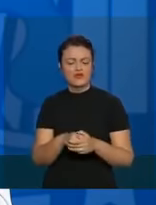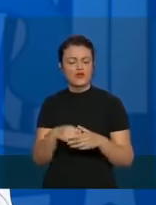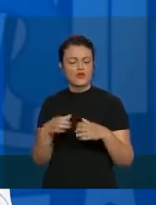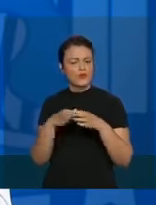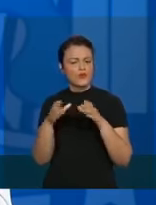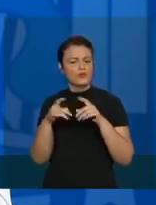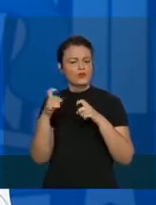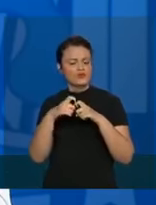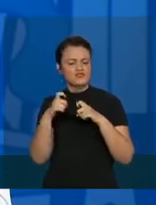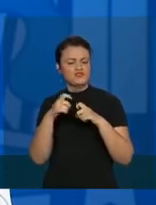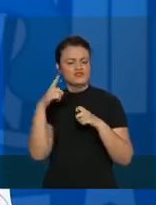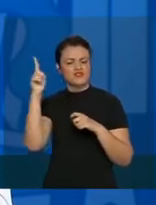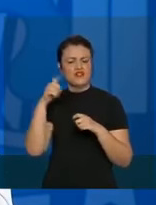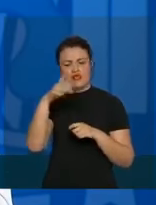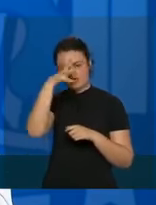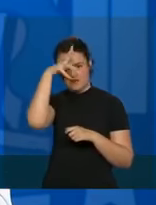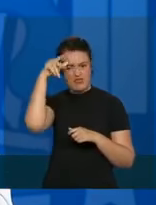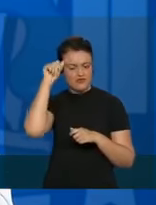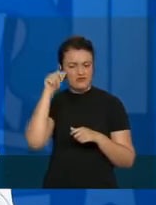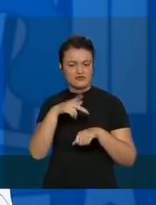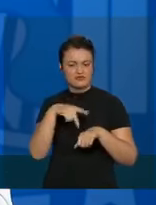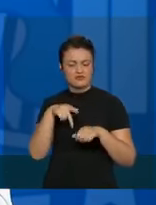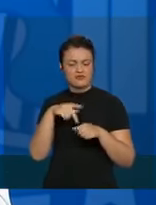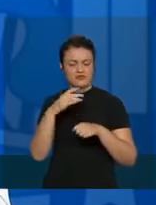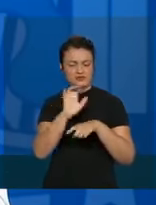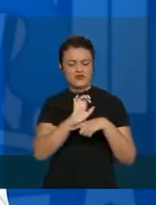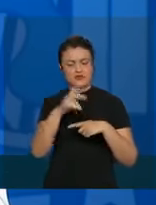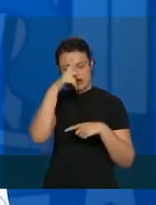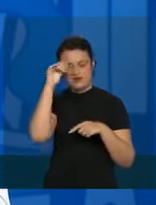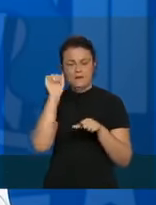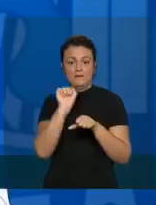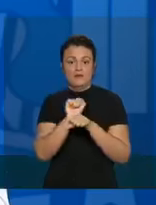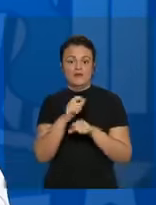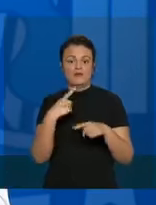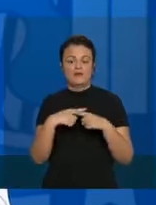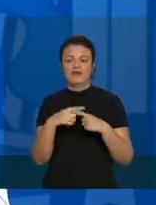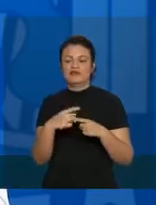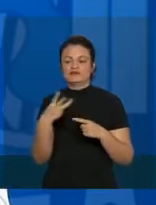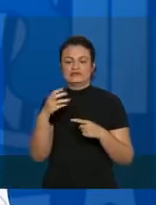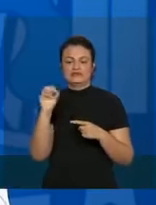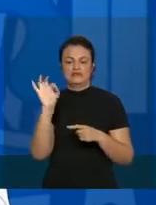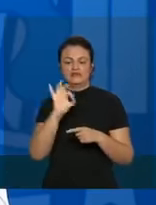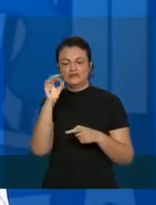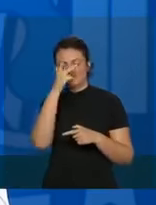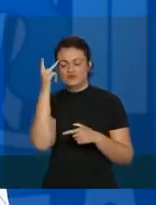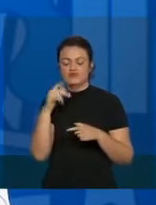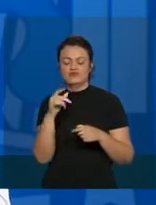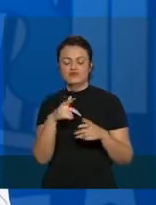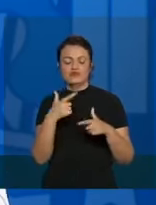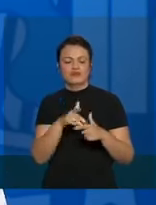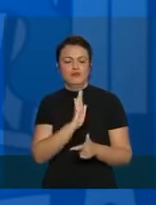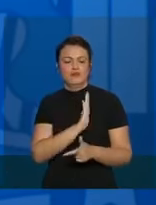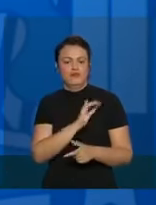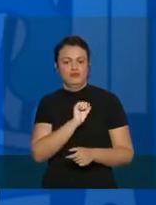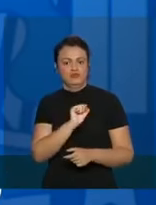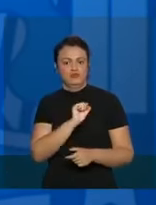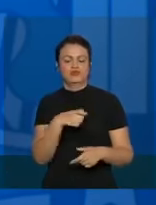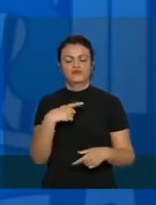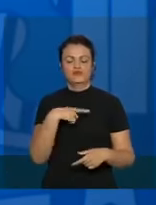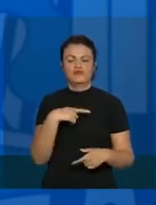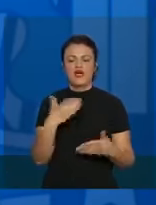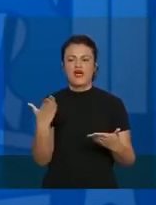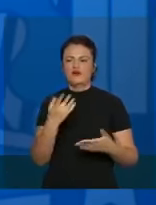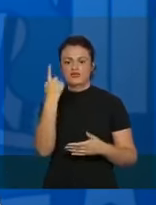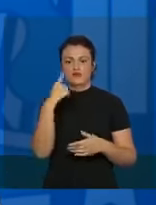medicina tropical, lá de Manaus, eles pararam, porque tinha mais de 30% de pessoas fazendo arritmia, agora tem um